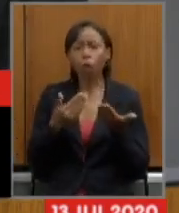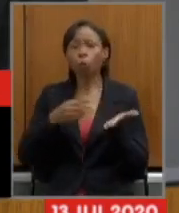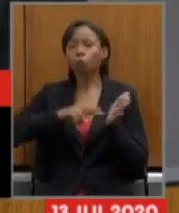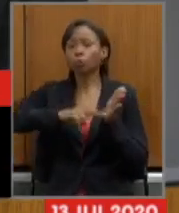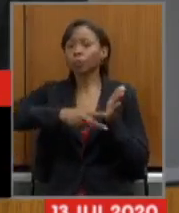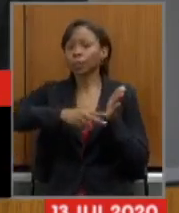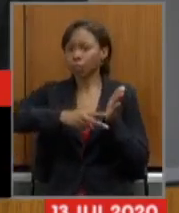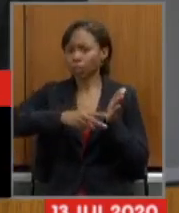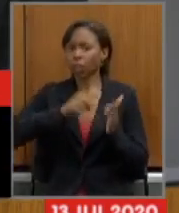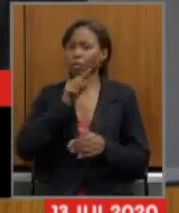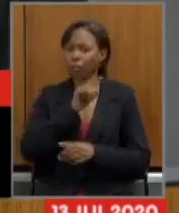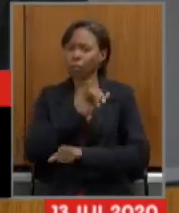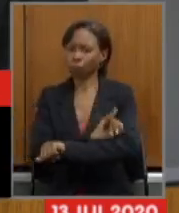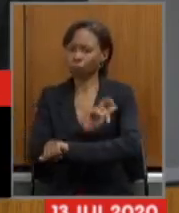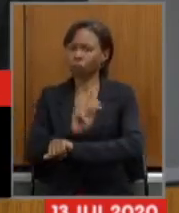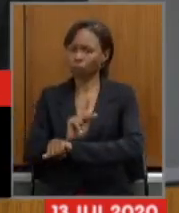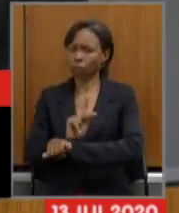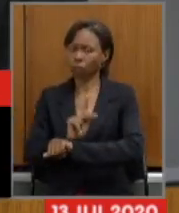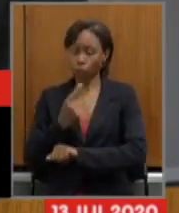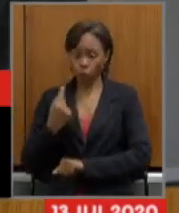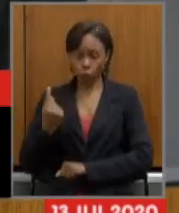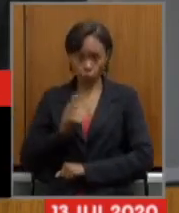quando nós assumimos